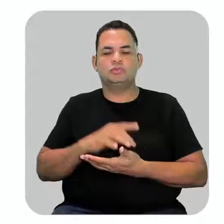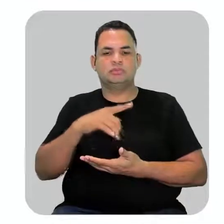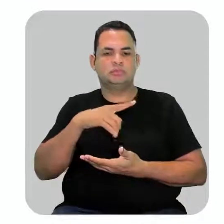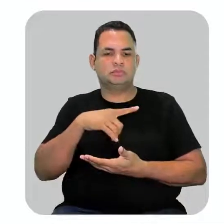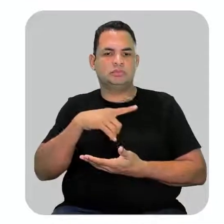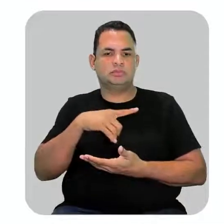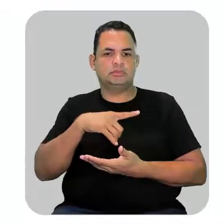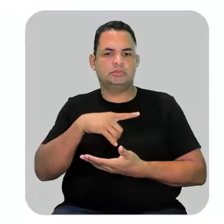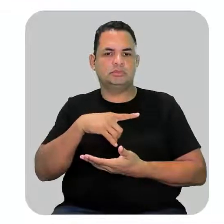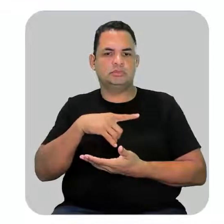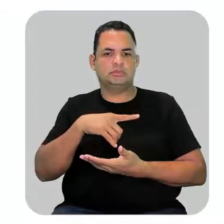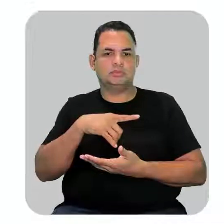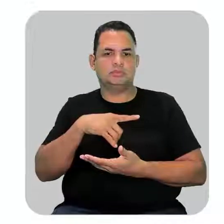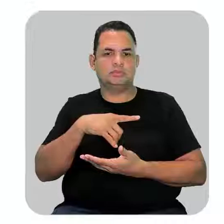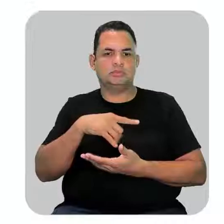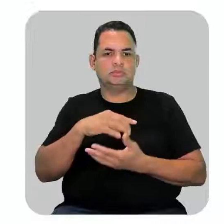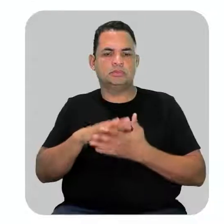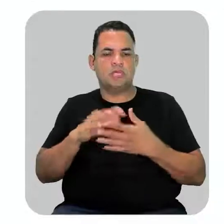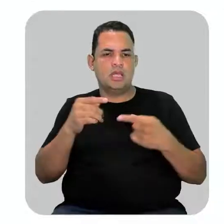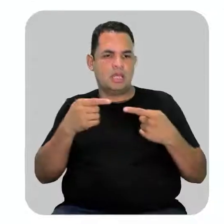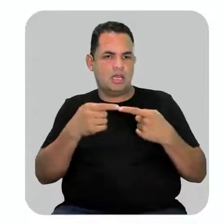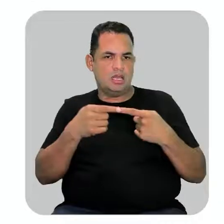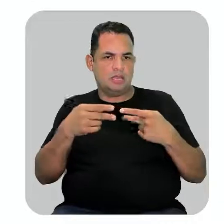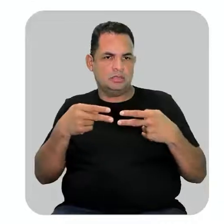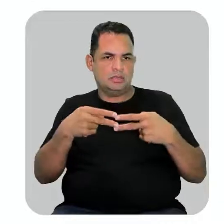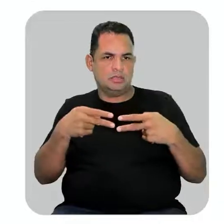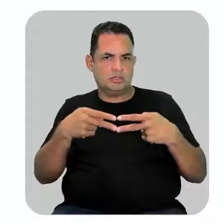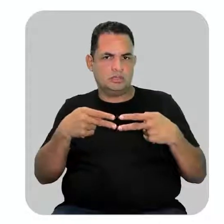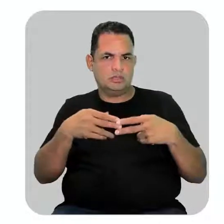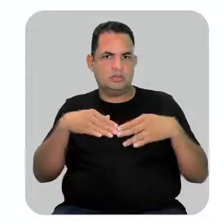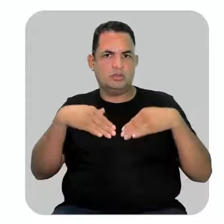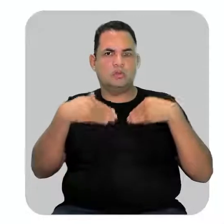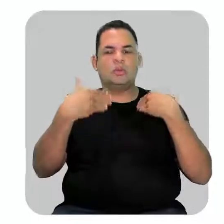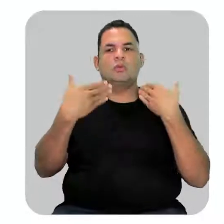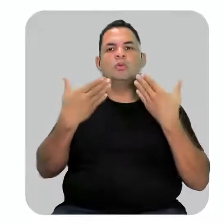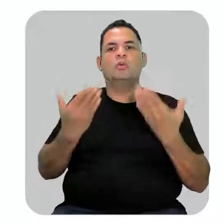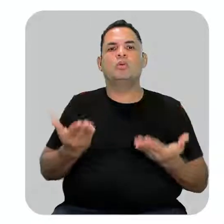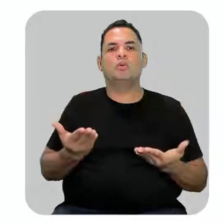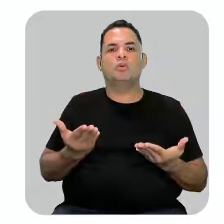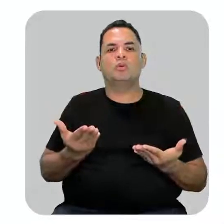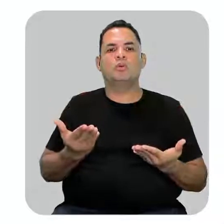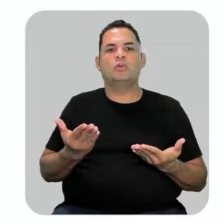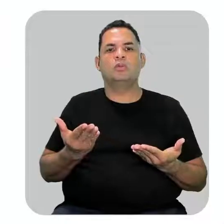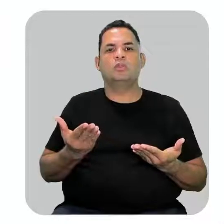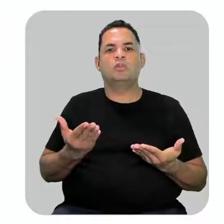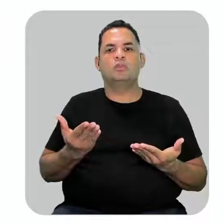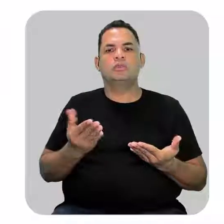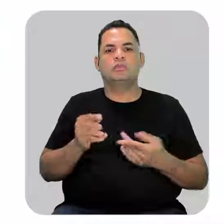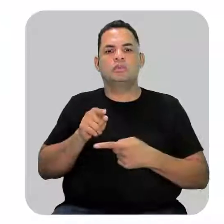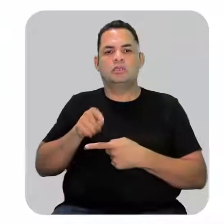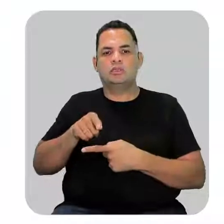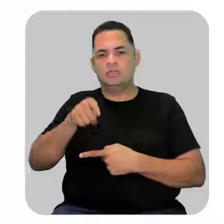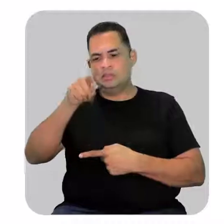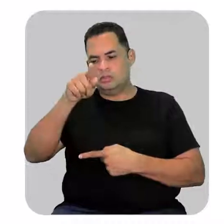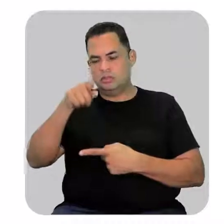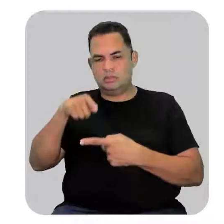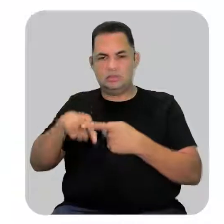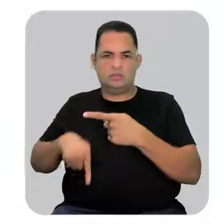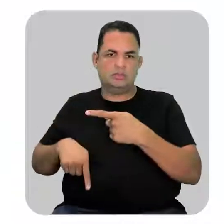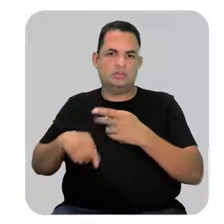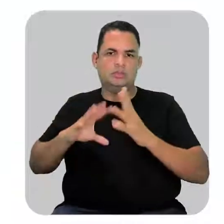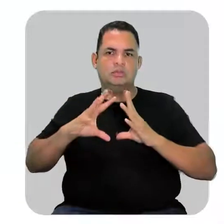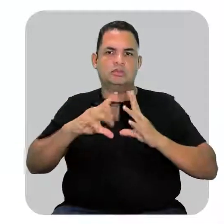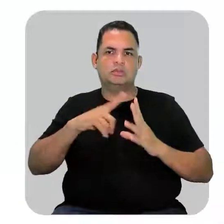está a minha ligação dupla. Quando a gente tiver ramificação aí eu tenho